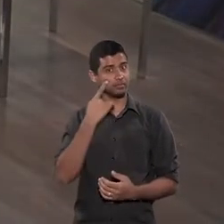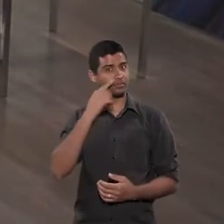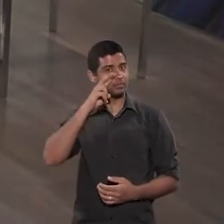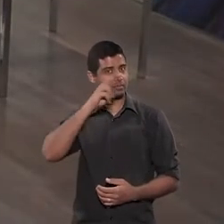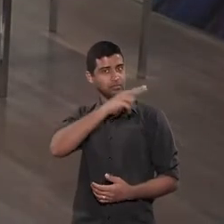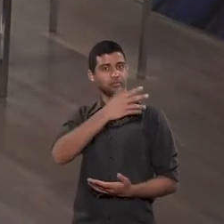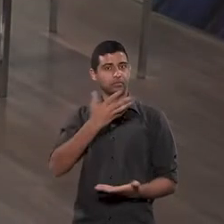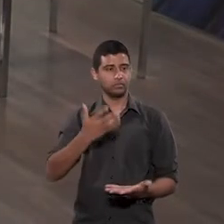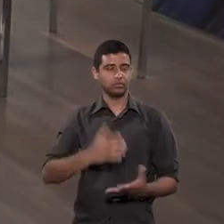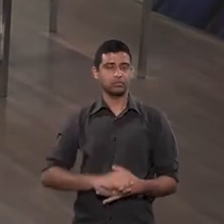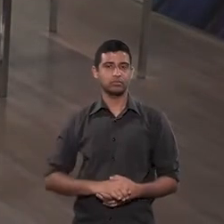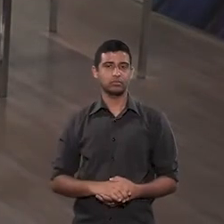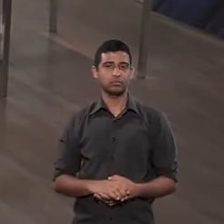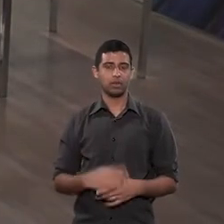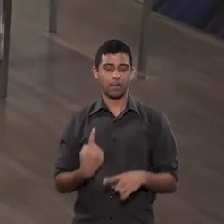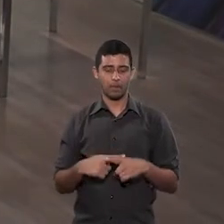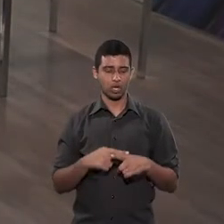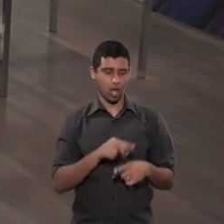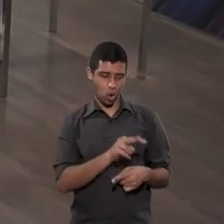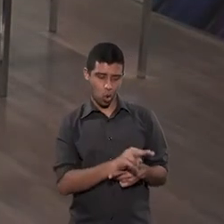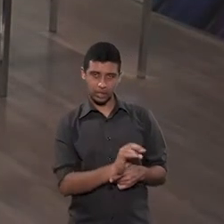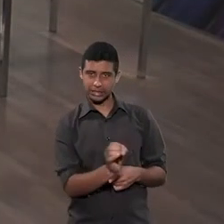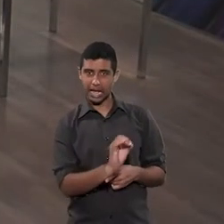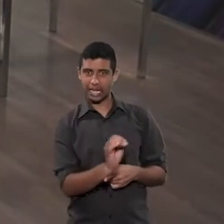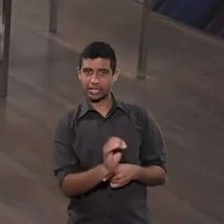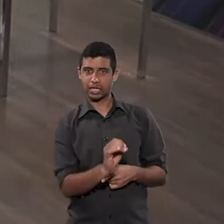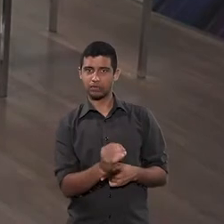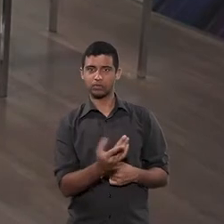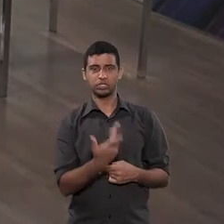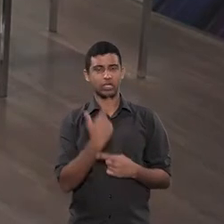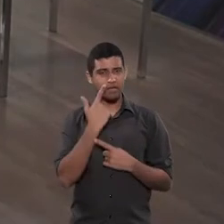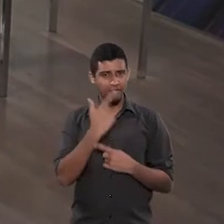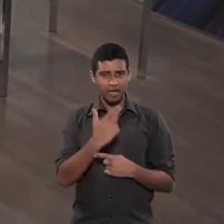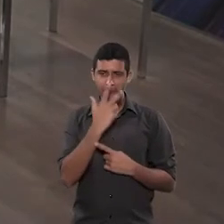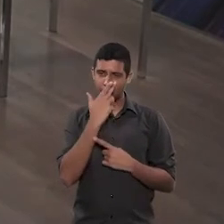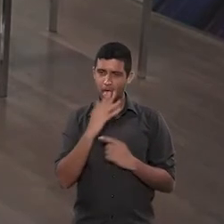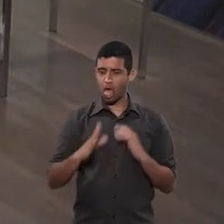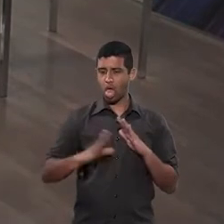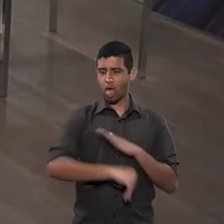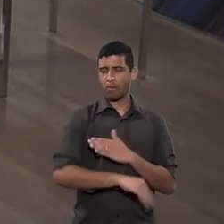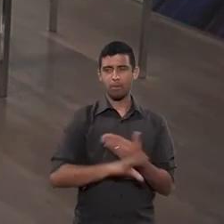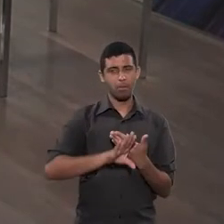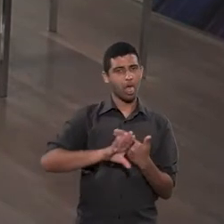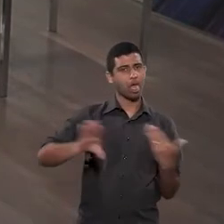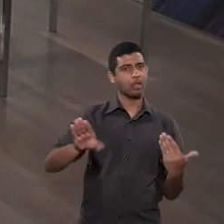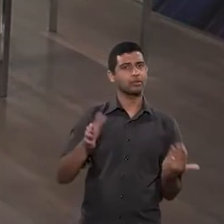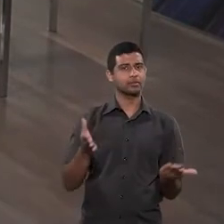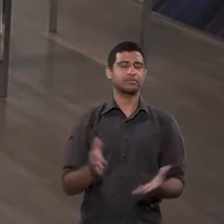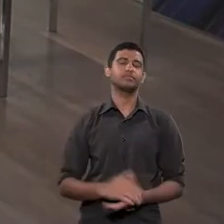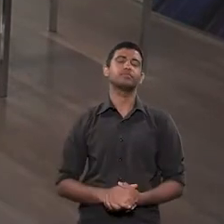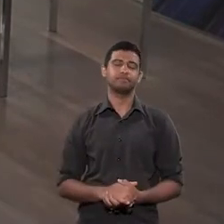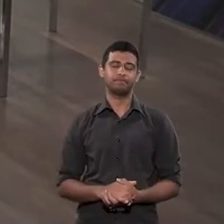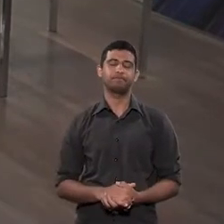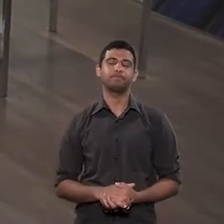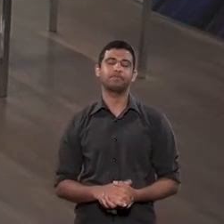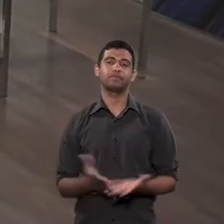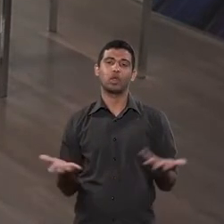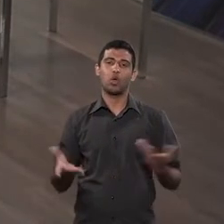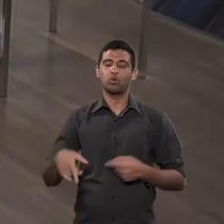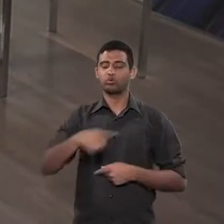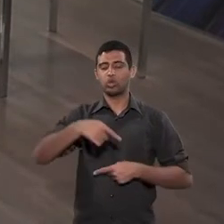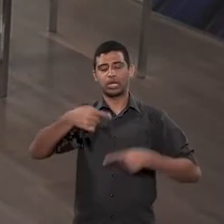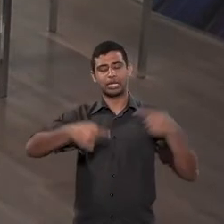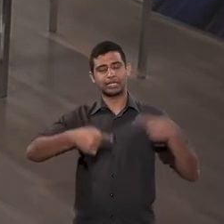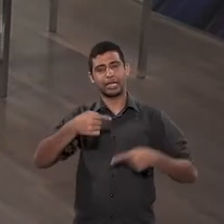mais forte. Porque, na verdade, você não está cuidando, você está fazendo o que? Sequestrando, pode ser uma... Na verdade, esse debate que